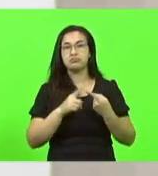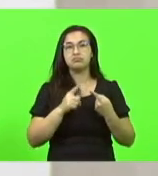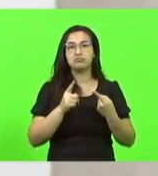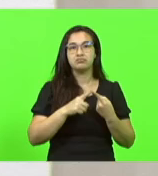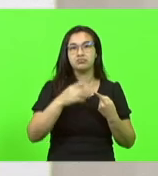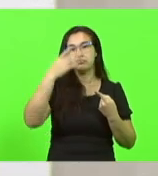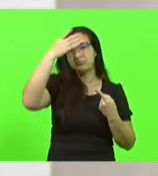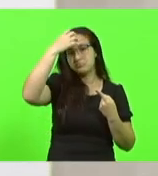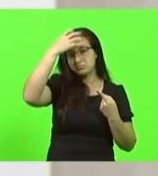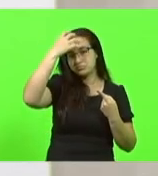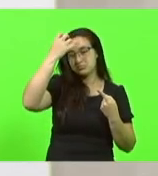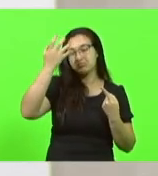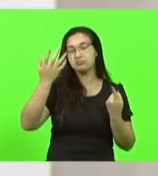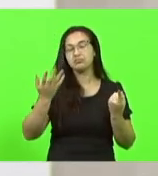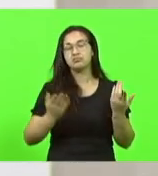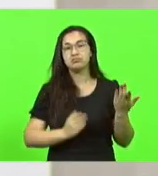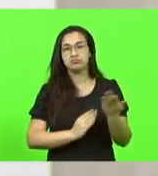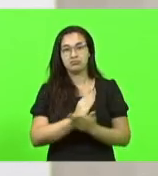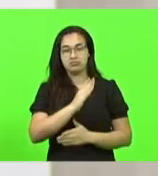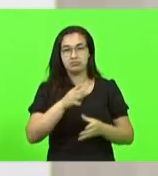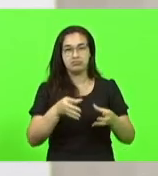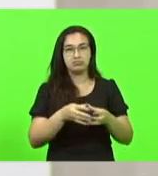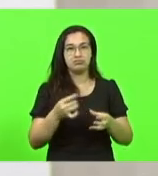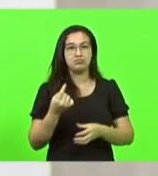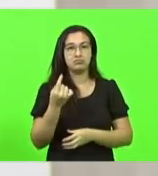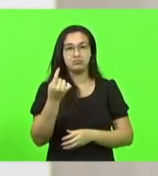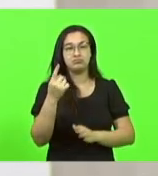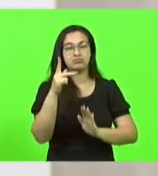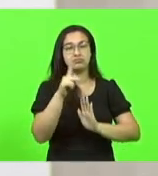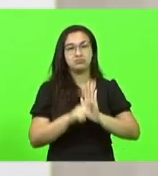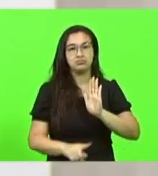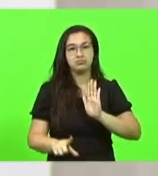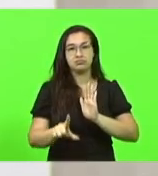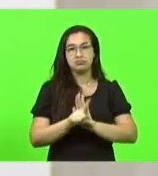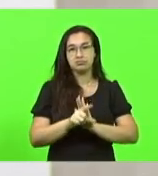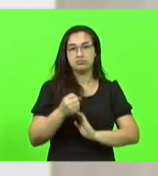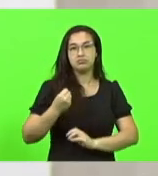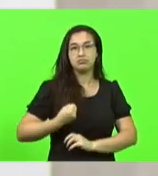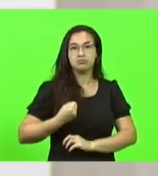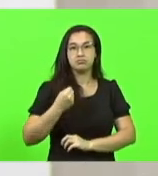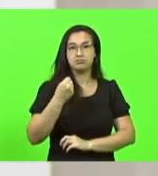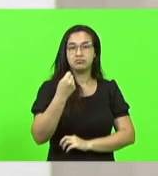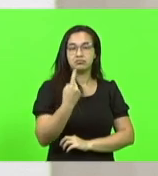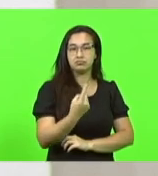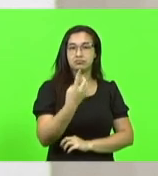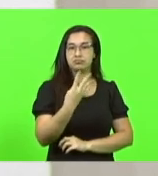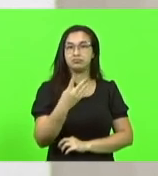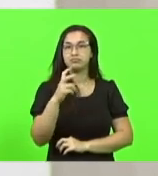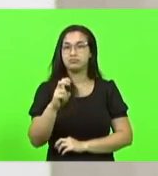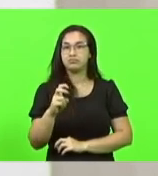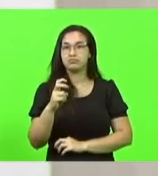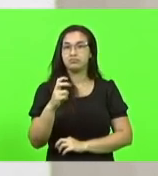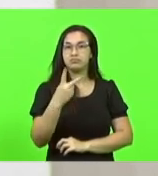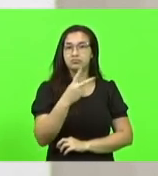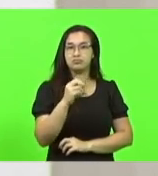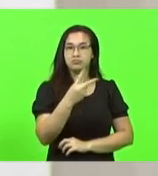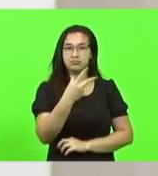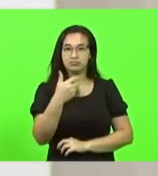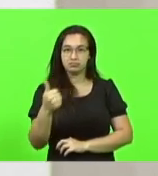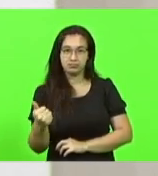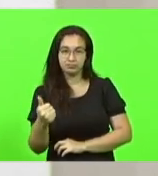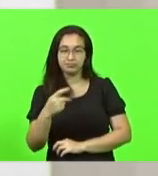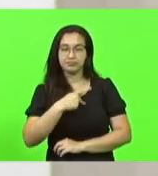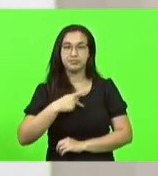foi aprovado em turno único o projeto de lei nº 145-2021. O senhor